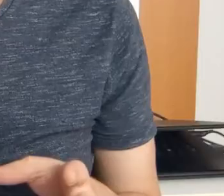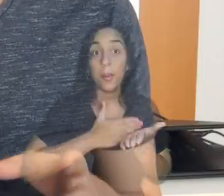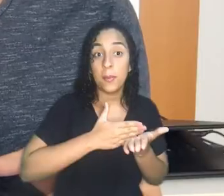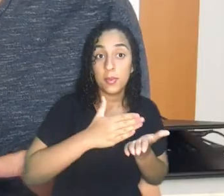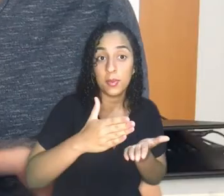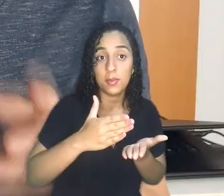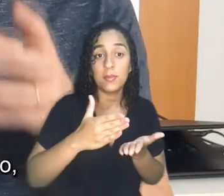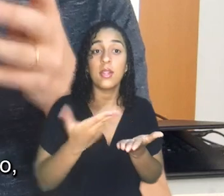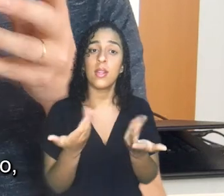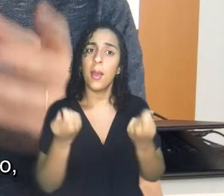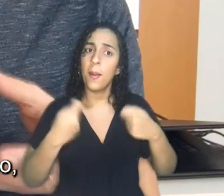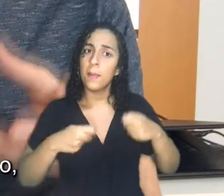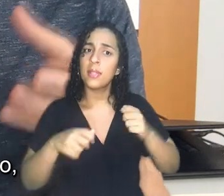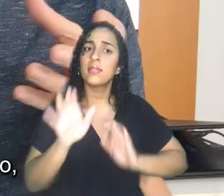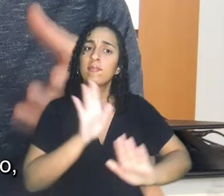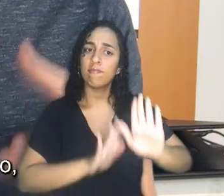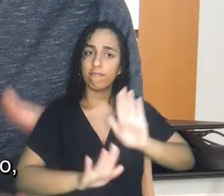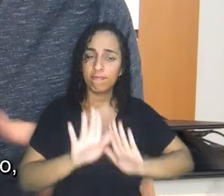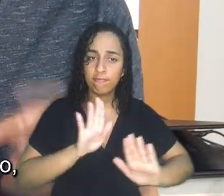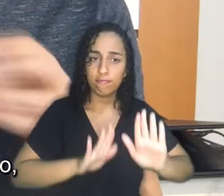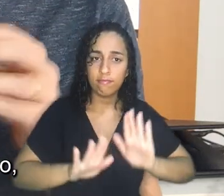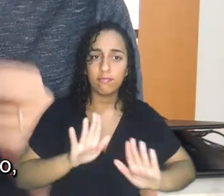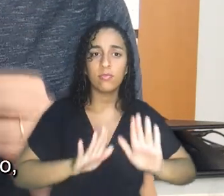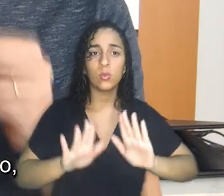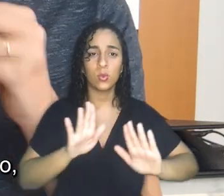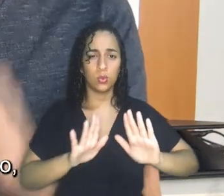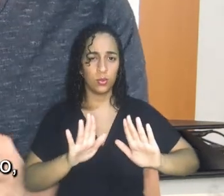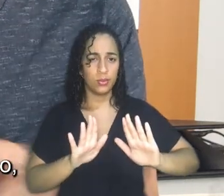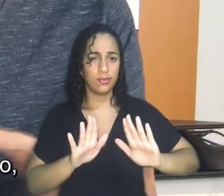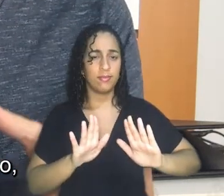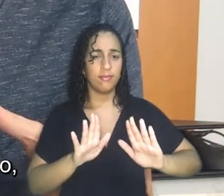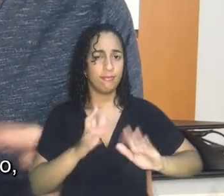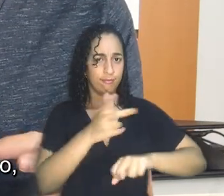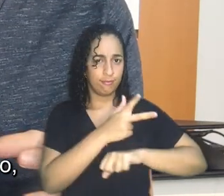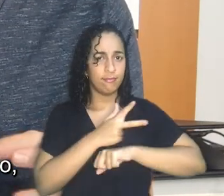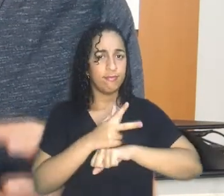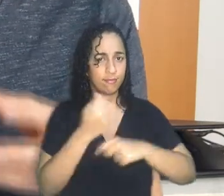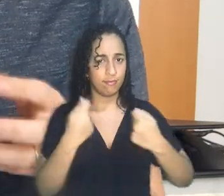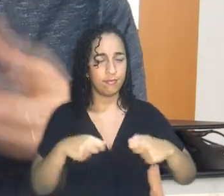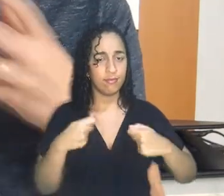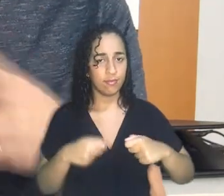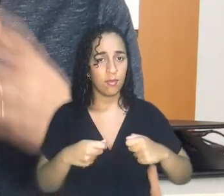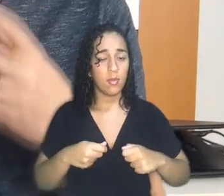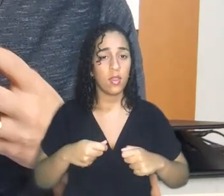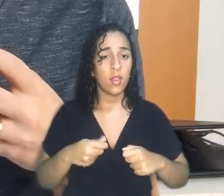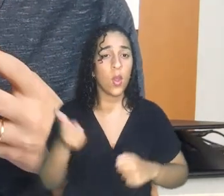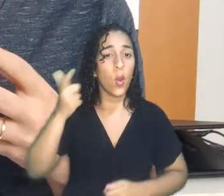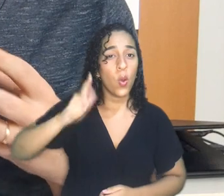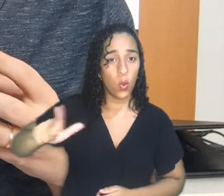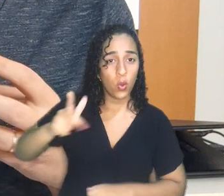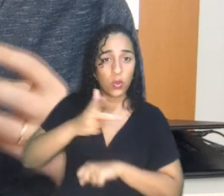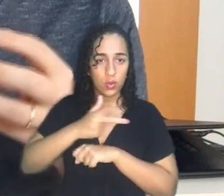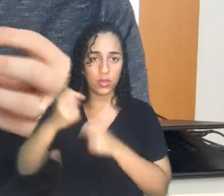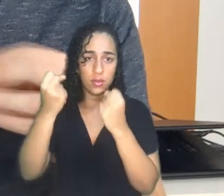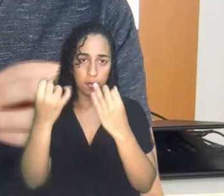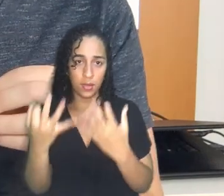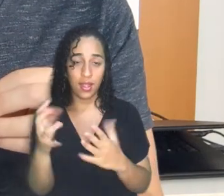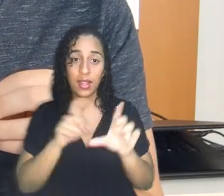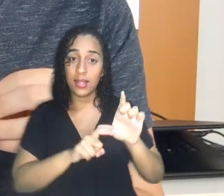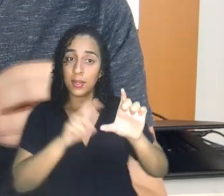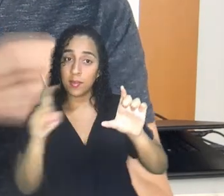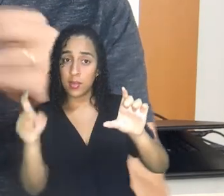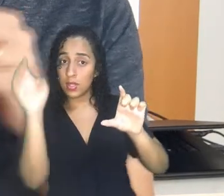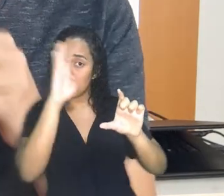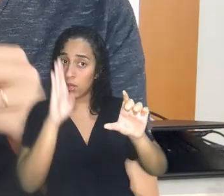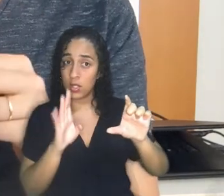Para início de conversa, a gente tem que tomar uma precaução metodológica nesse vídeo. Como a gente falou nos outros vídeos, a